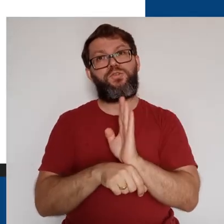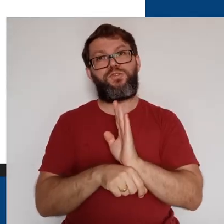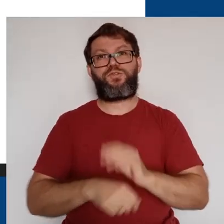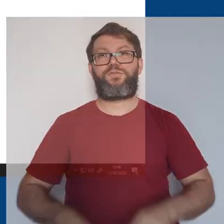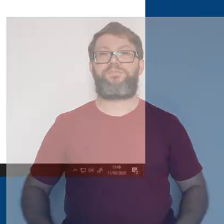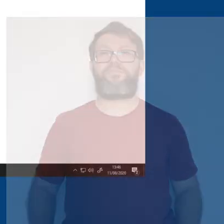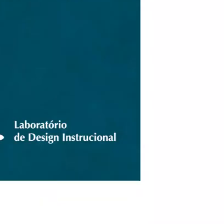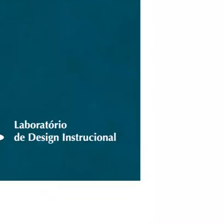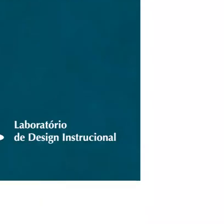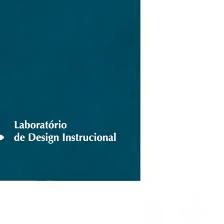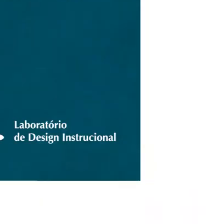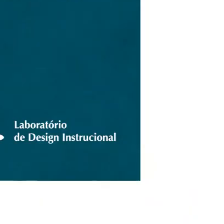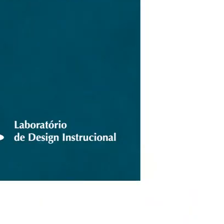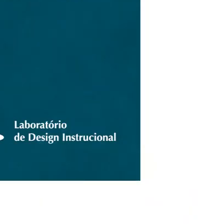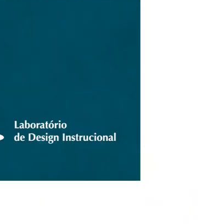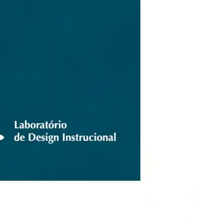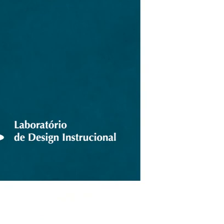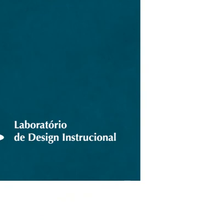no próximo vídeo!